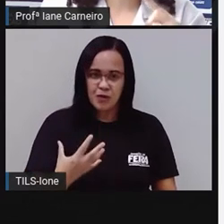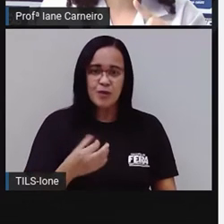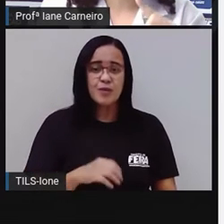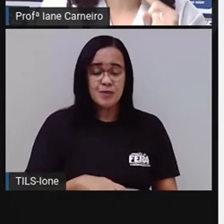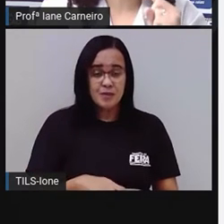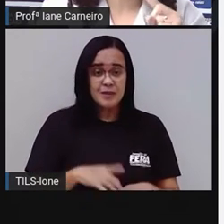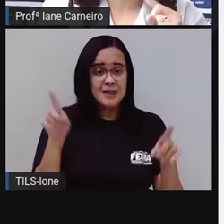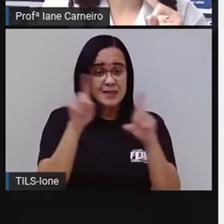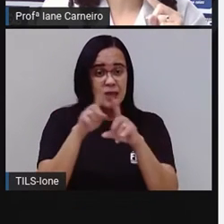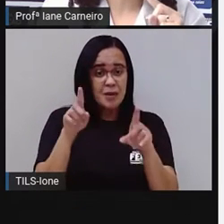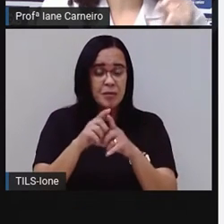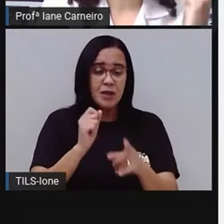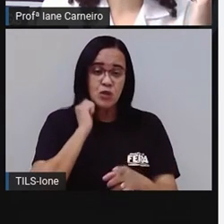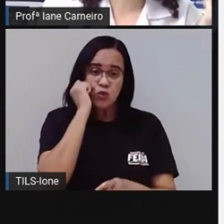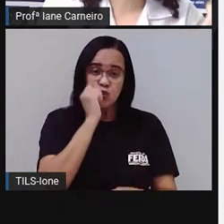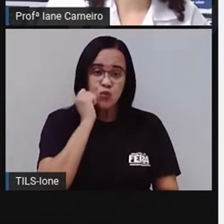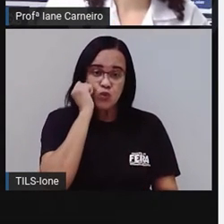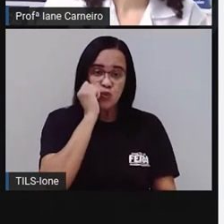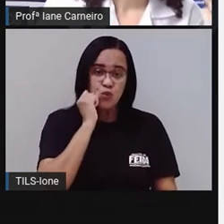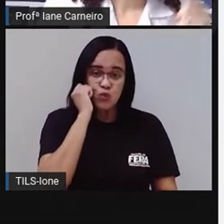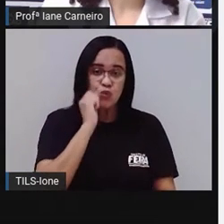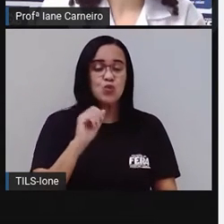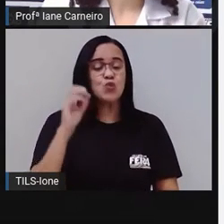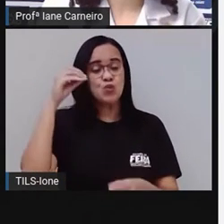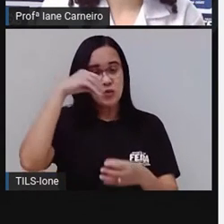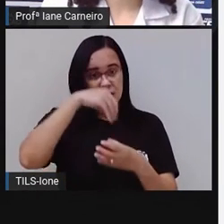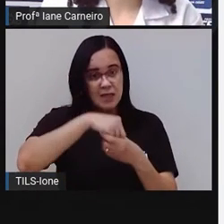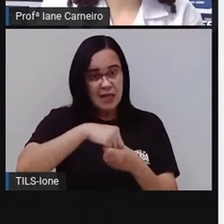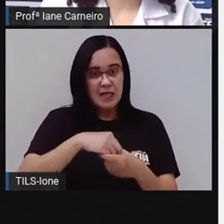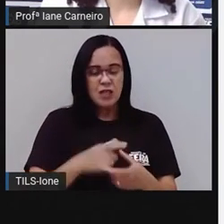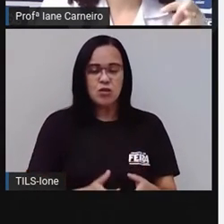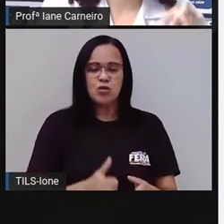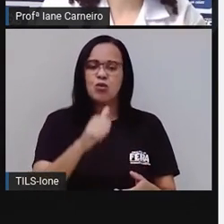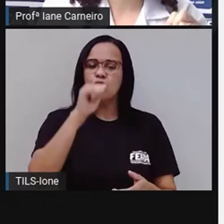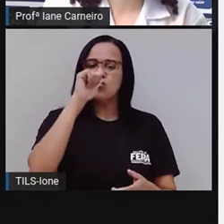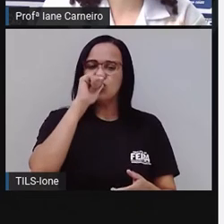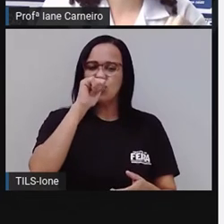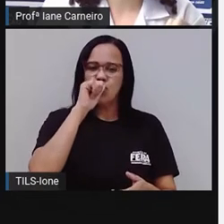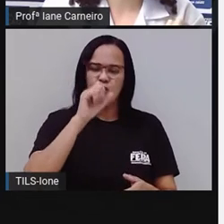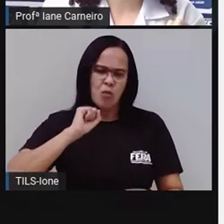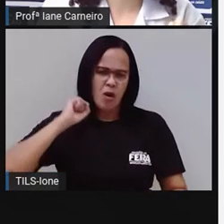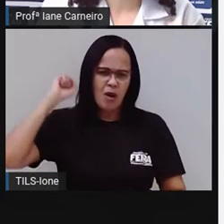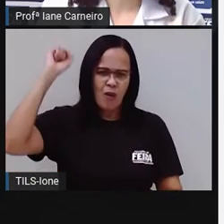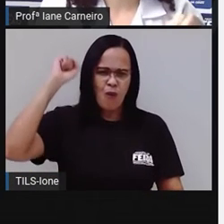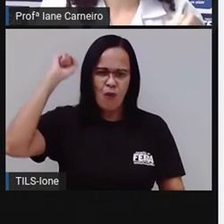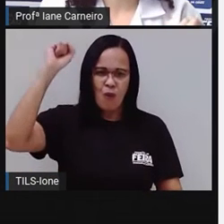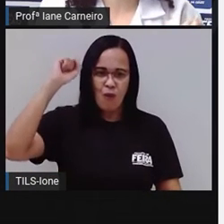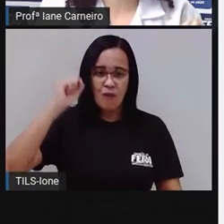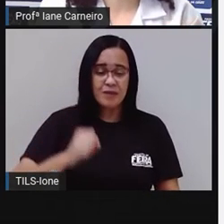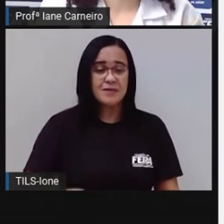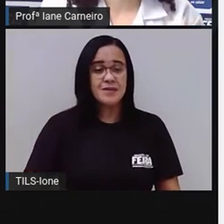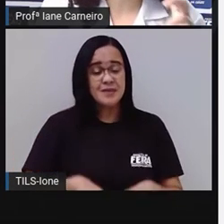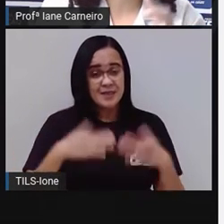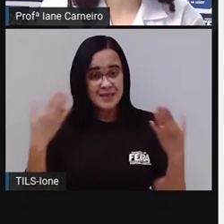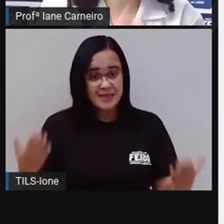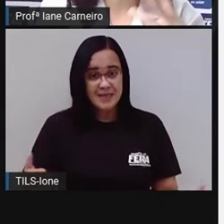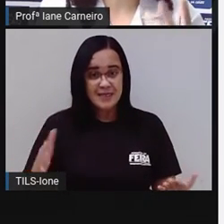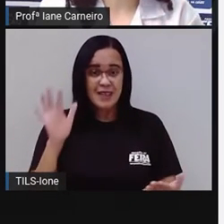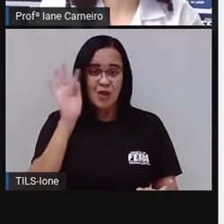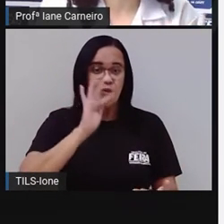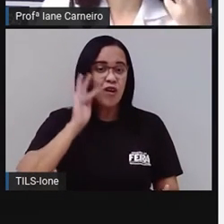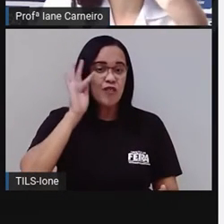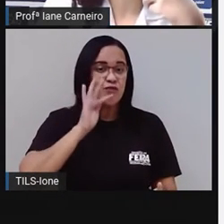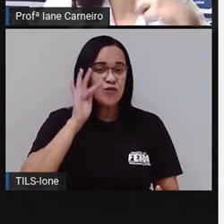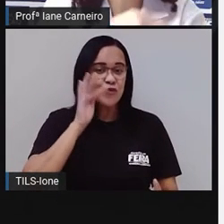quando bebo, digo uhu. E aí, adivinharam? Esta fruta é o caju. Então, quais são as